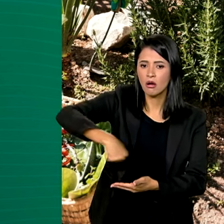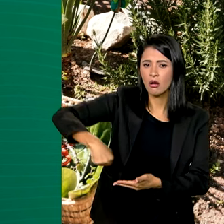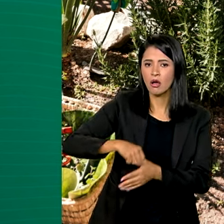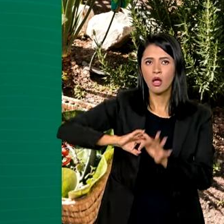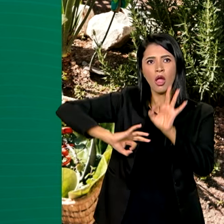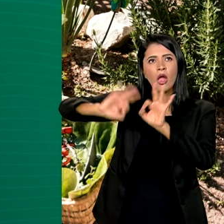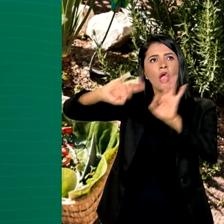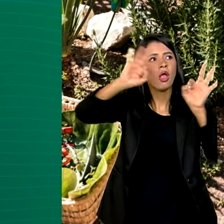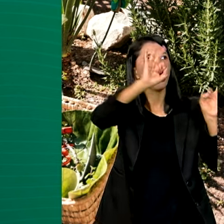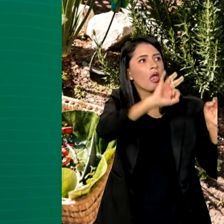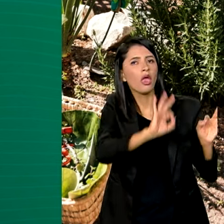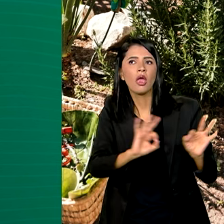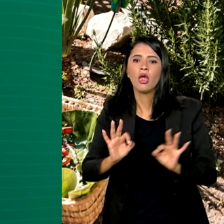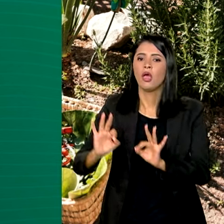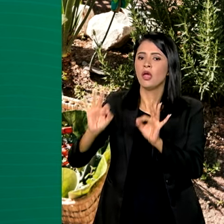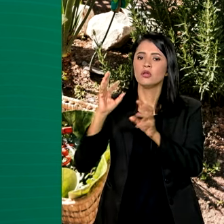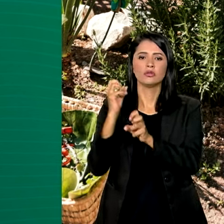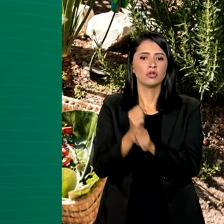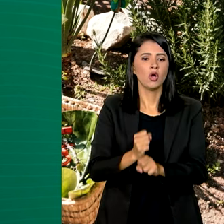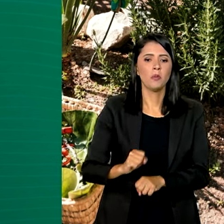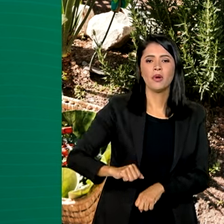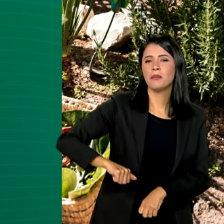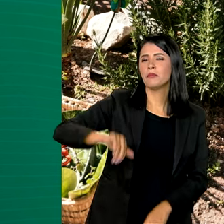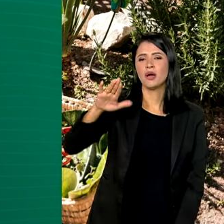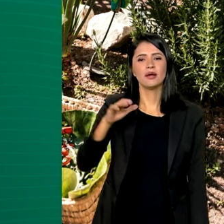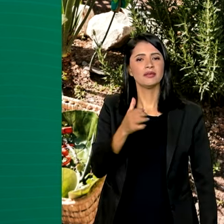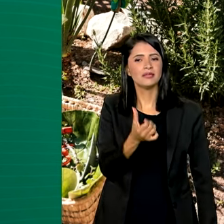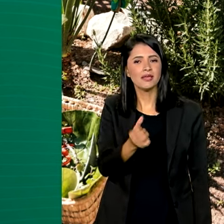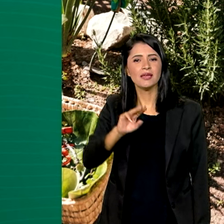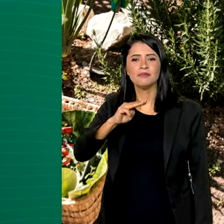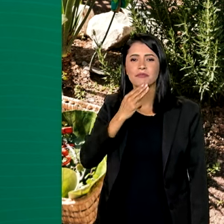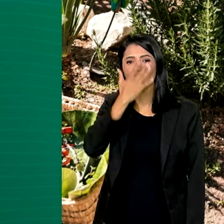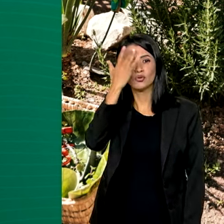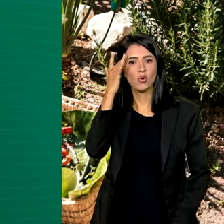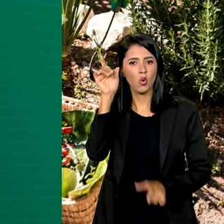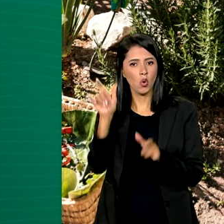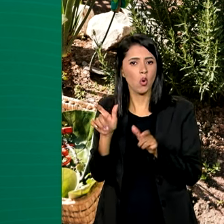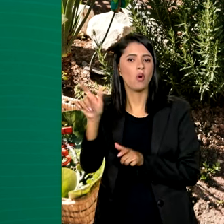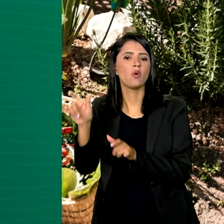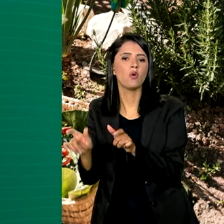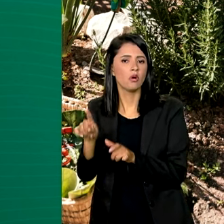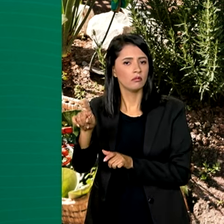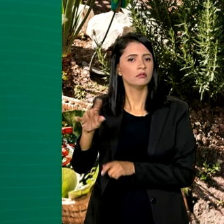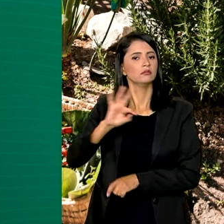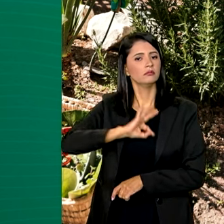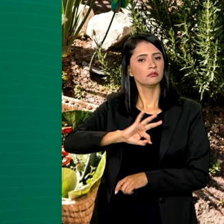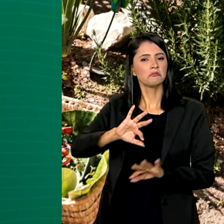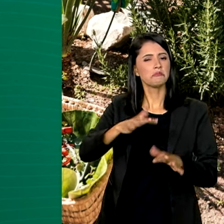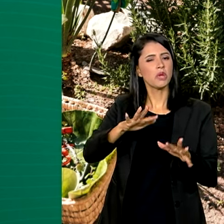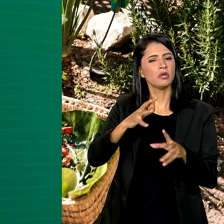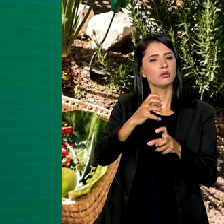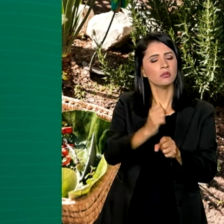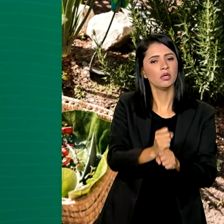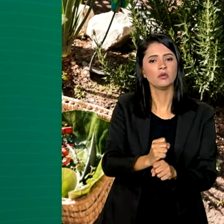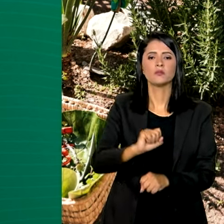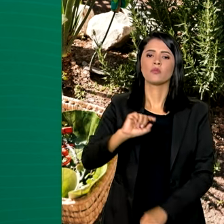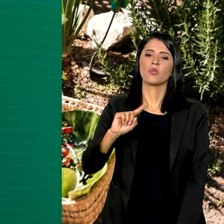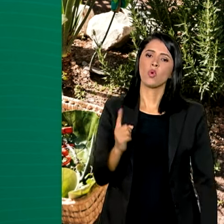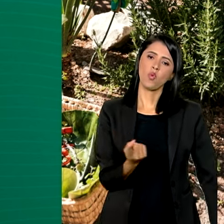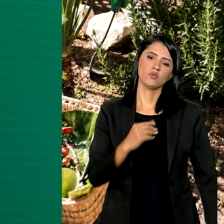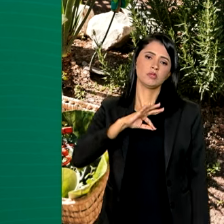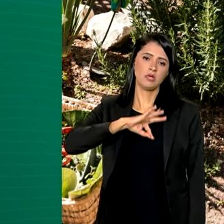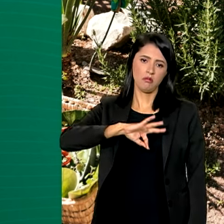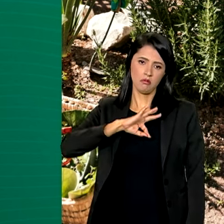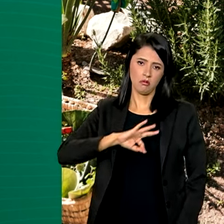arrumadeiras somam mais de 6 milhões de pessoas. Eles ganham, em média, um salário